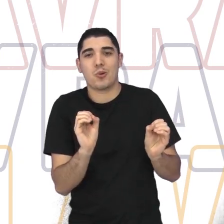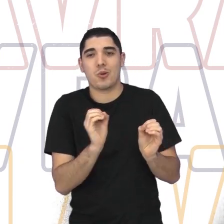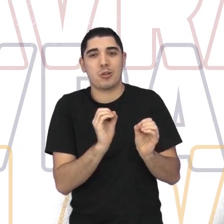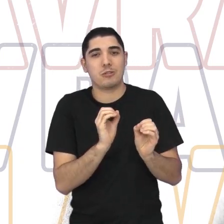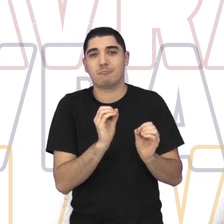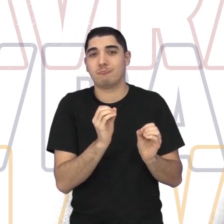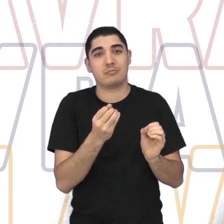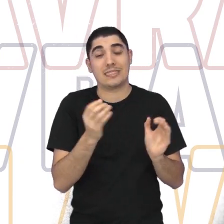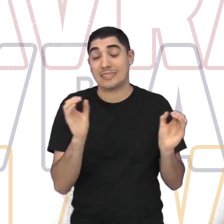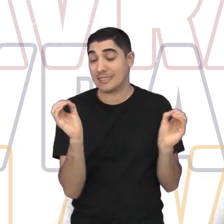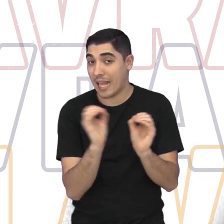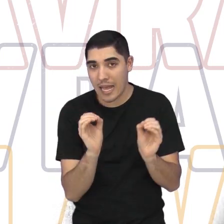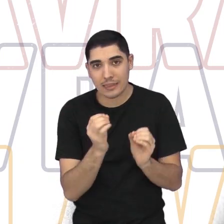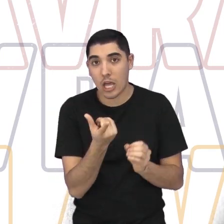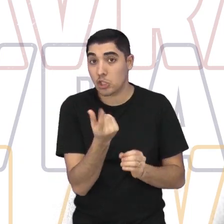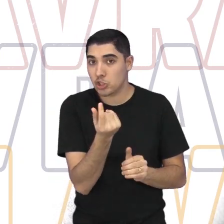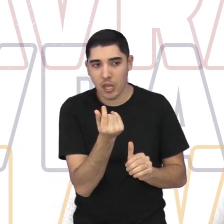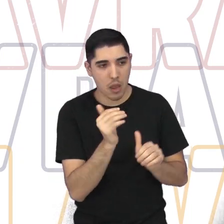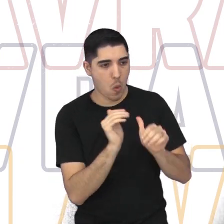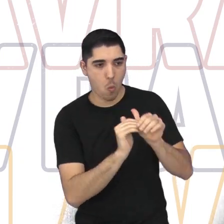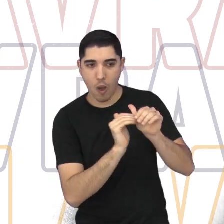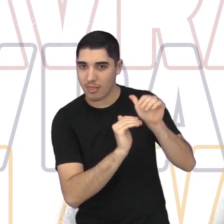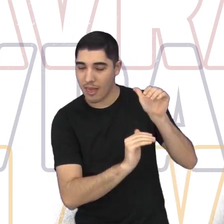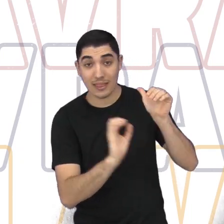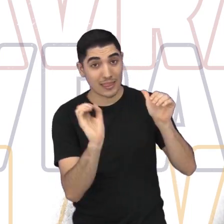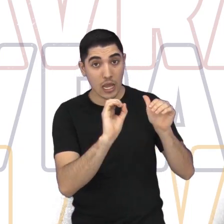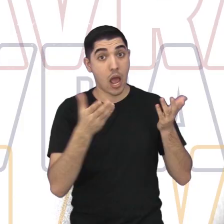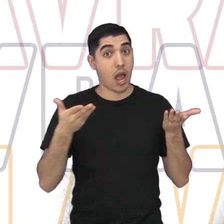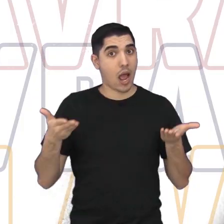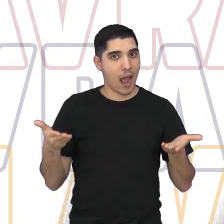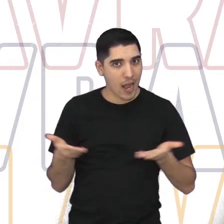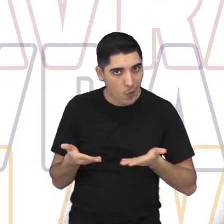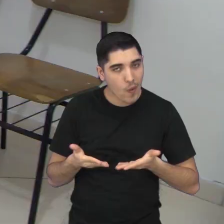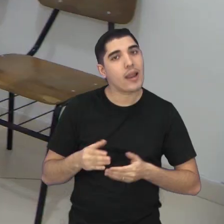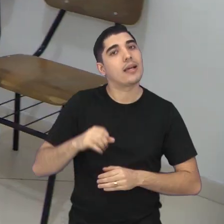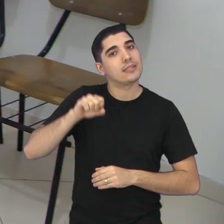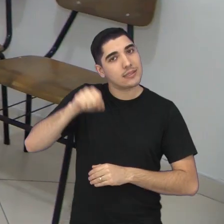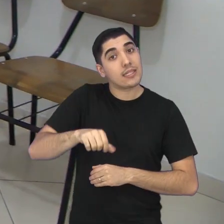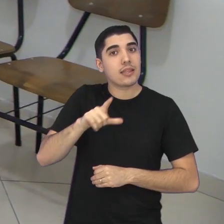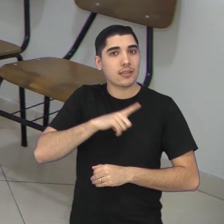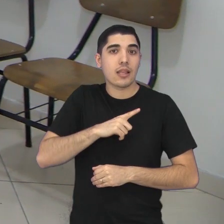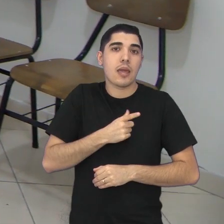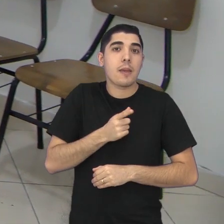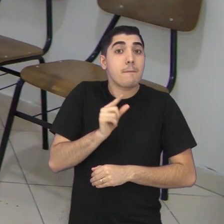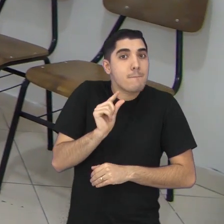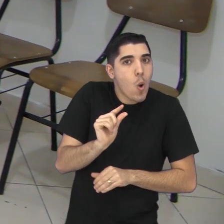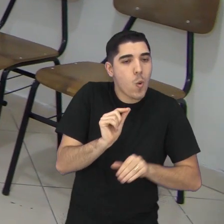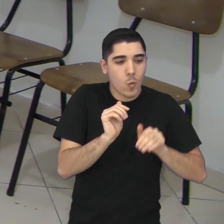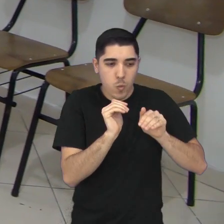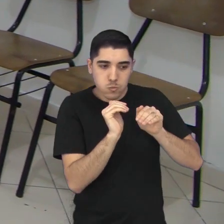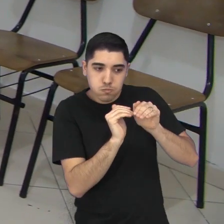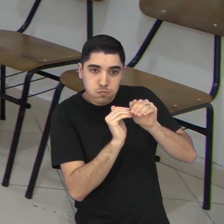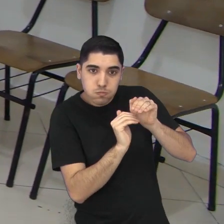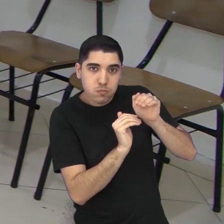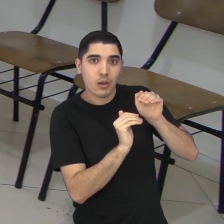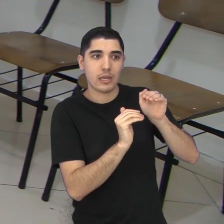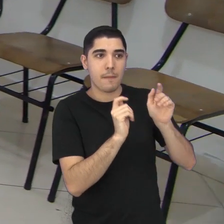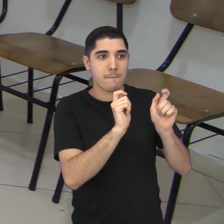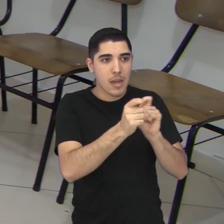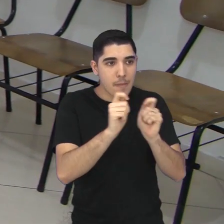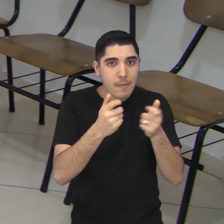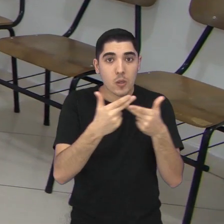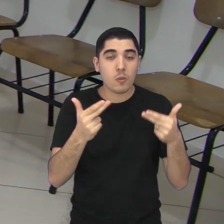A gente não tinha realmente nenhuma verba e tal. Hoje, gente pode dizer que a gente tem um pouco para que a gente possa